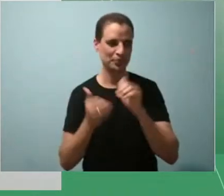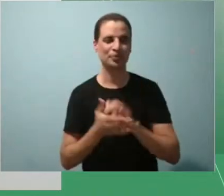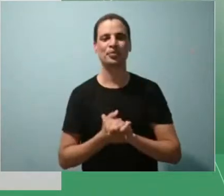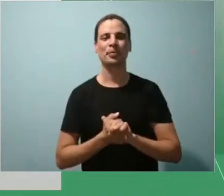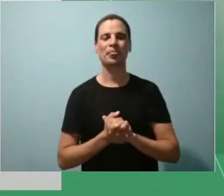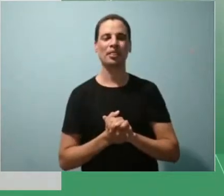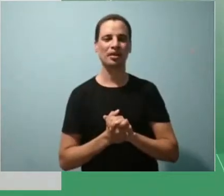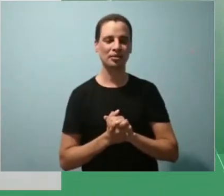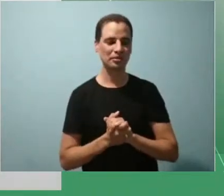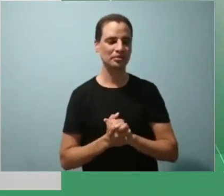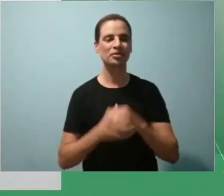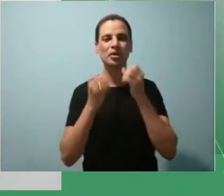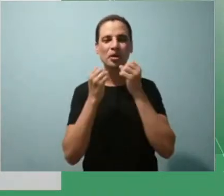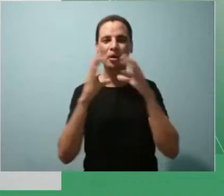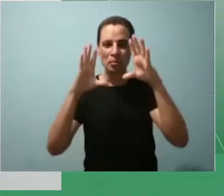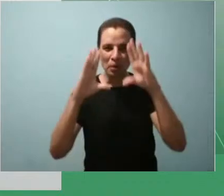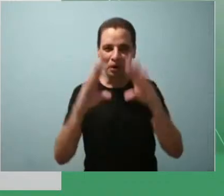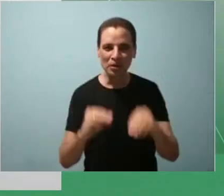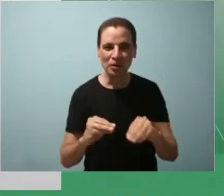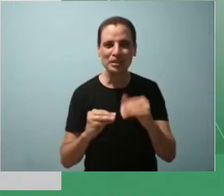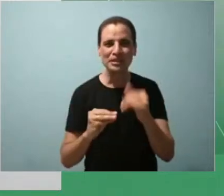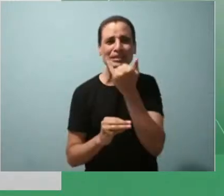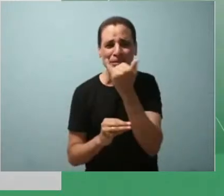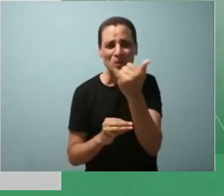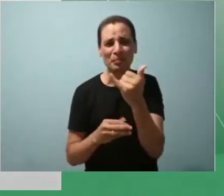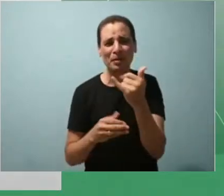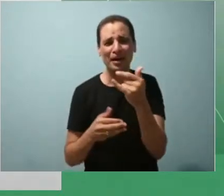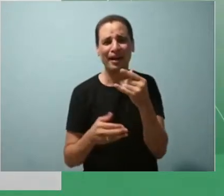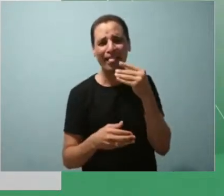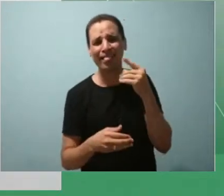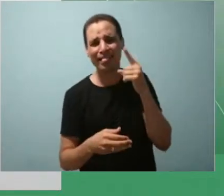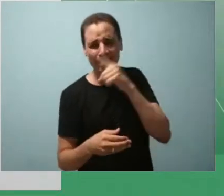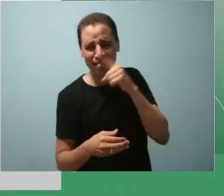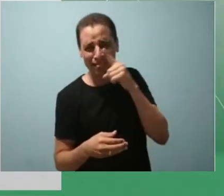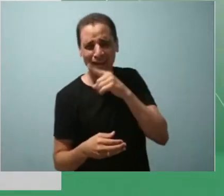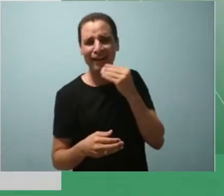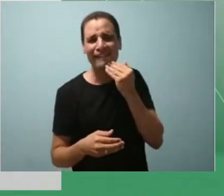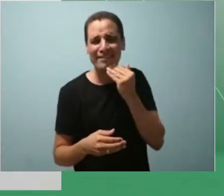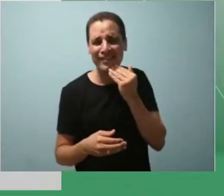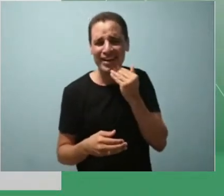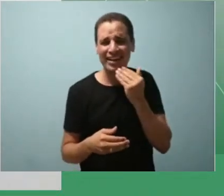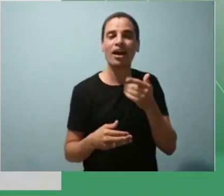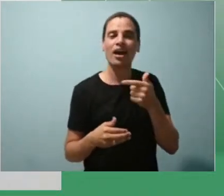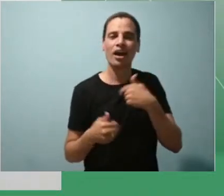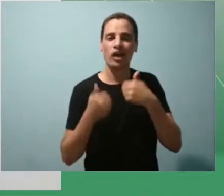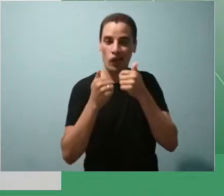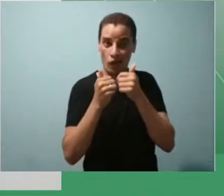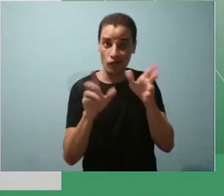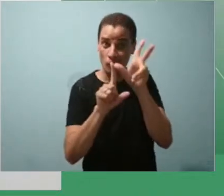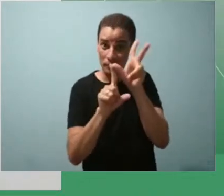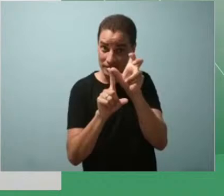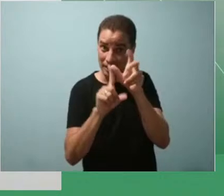Boa noite. Peço desculpa por essa pequena falha. Vou começar a minha autodescrição.